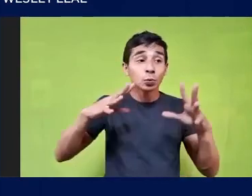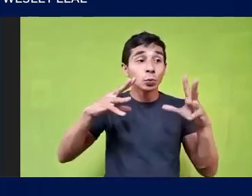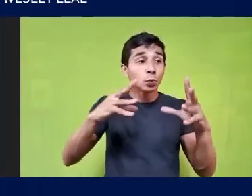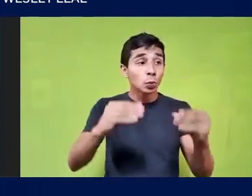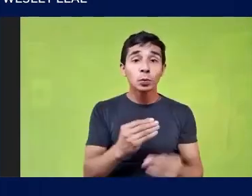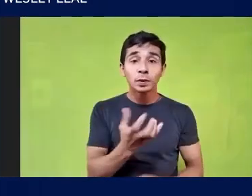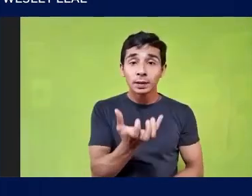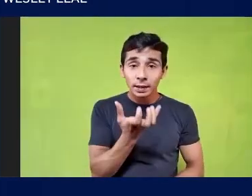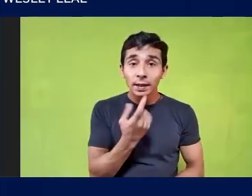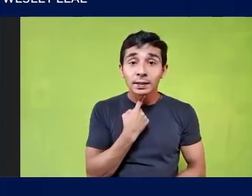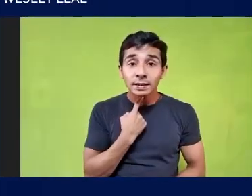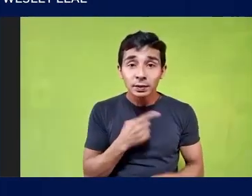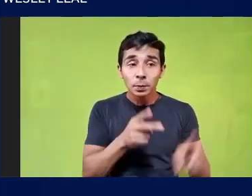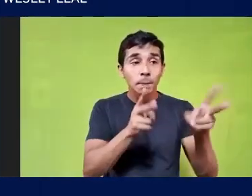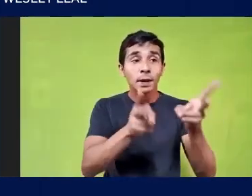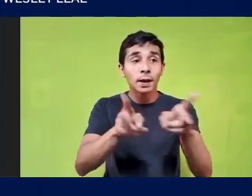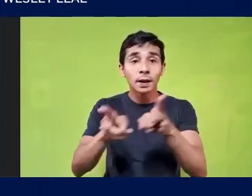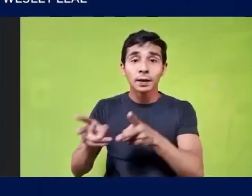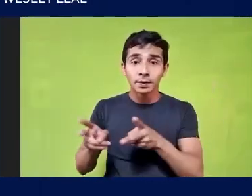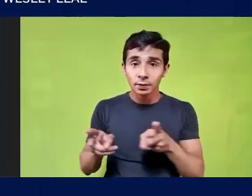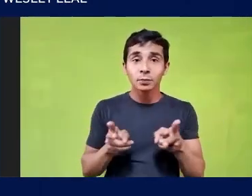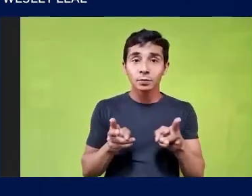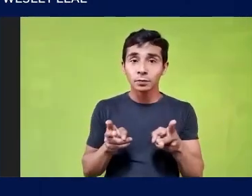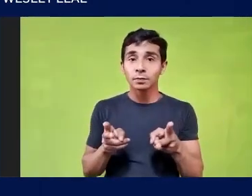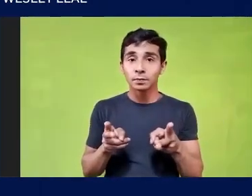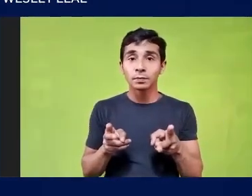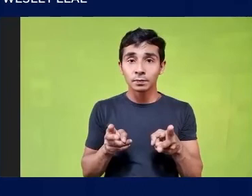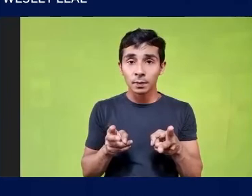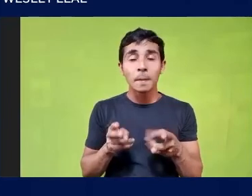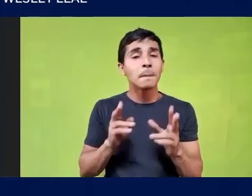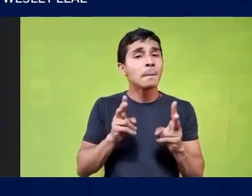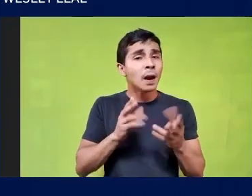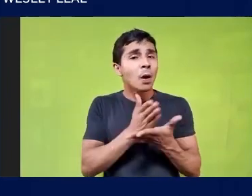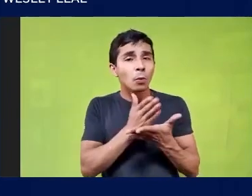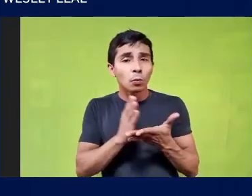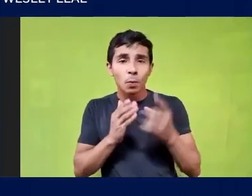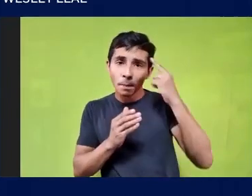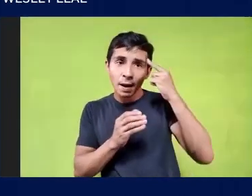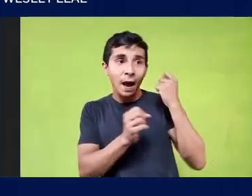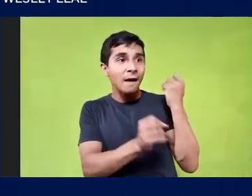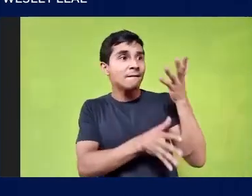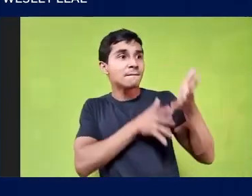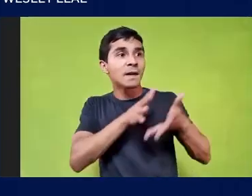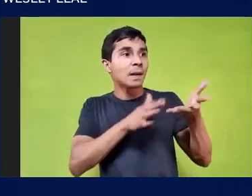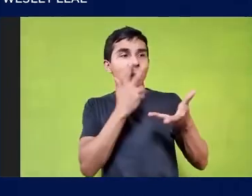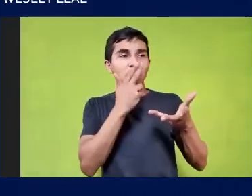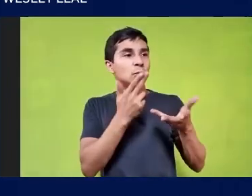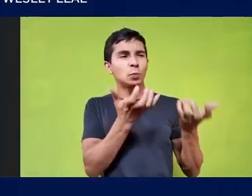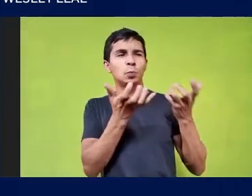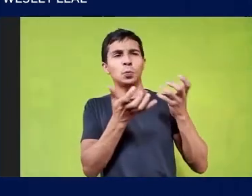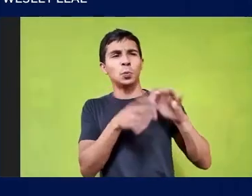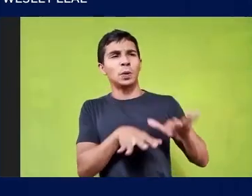aquelas Que a gente considera Por meio da fala Que não Transbordam isso Que não aparecem Com isso